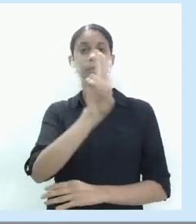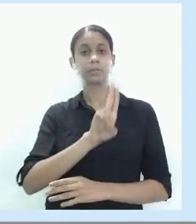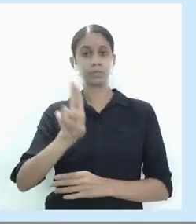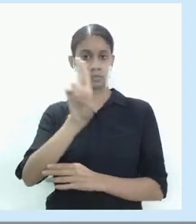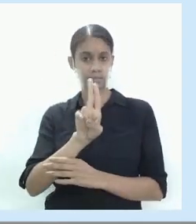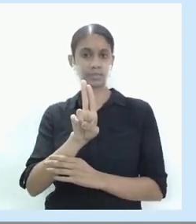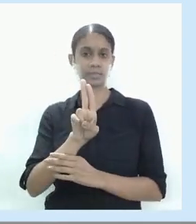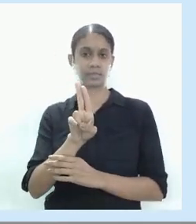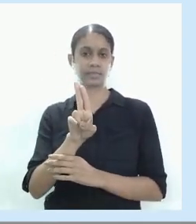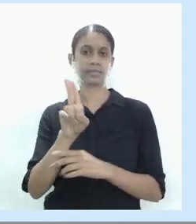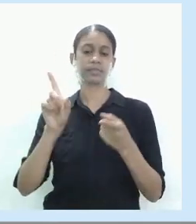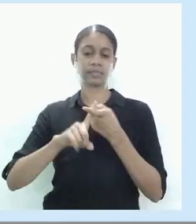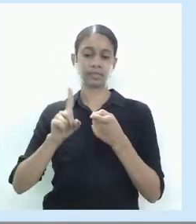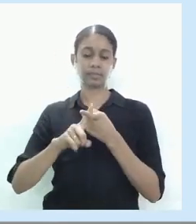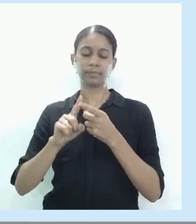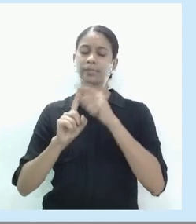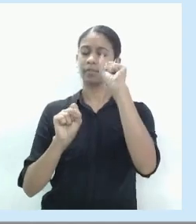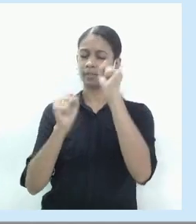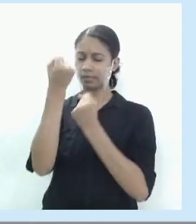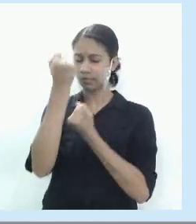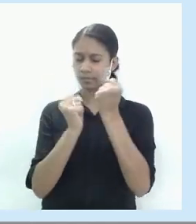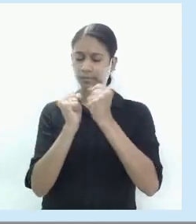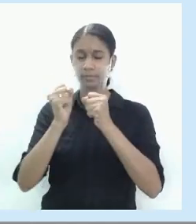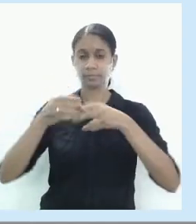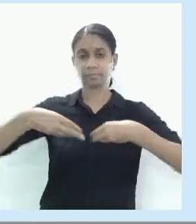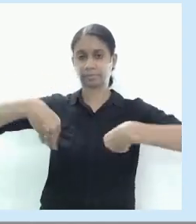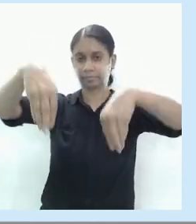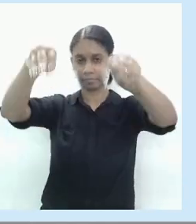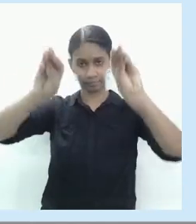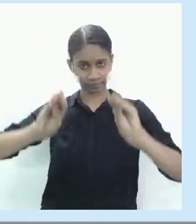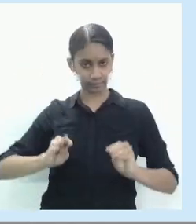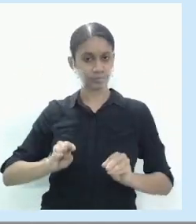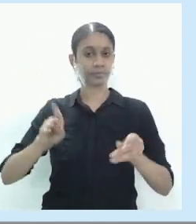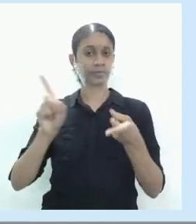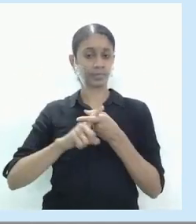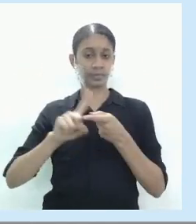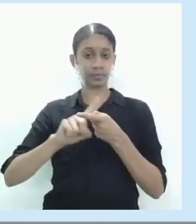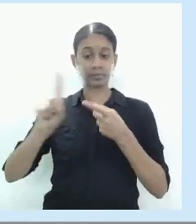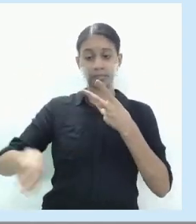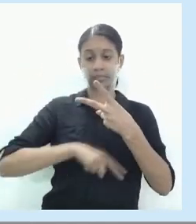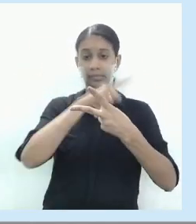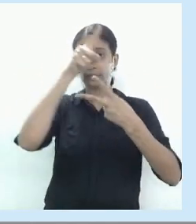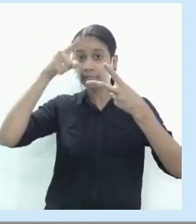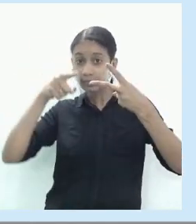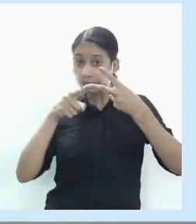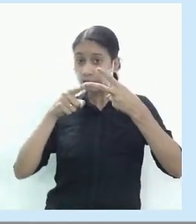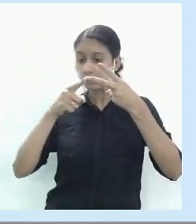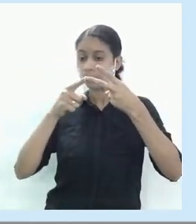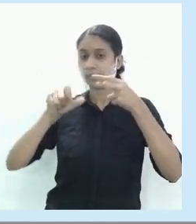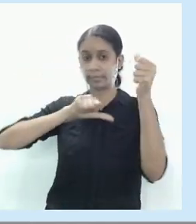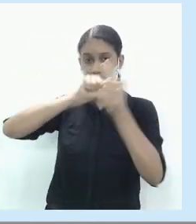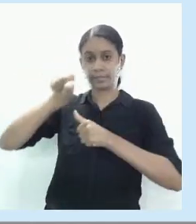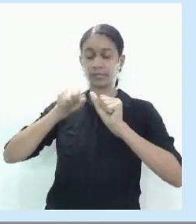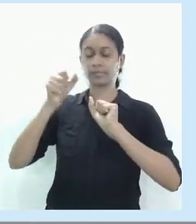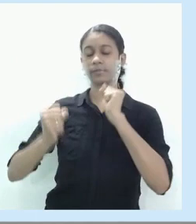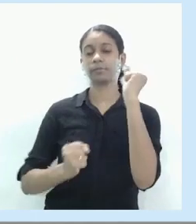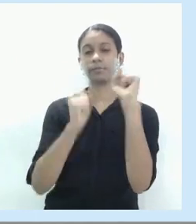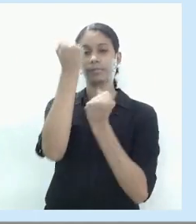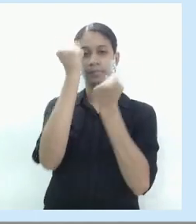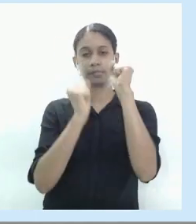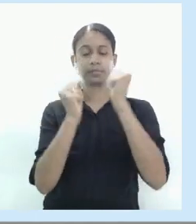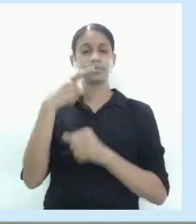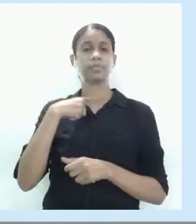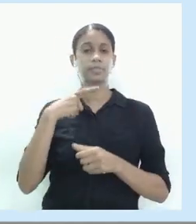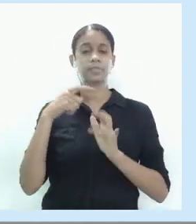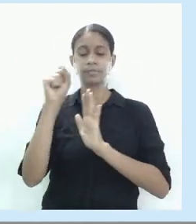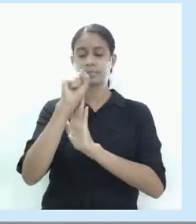as máquinas e as fábricas de têxtil. Depois nós tivemos a segunda revolução industrial, ocorrida no